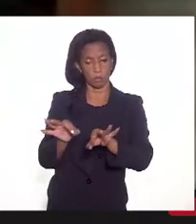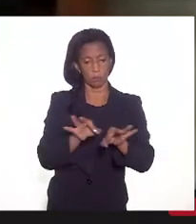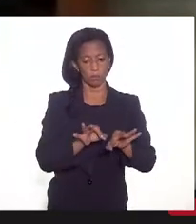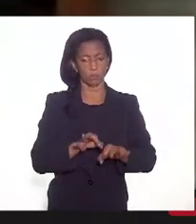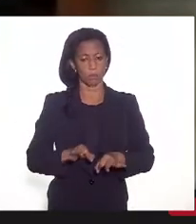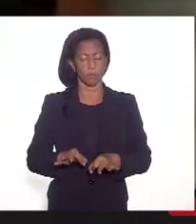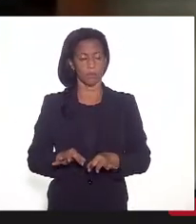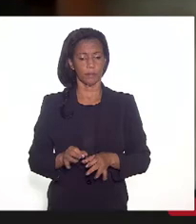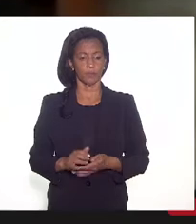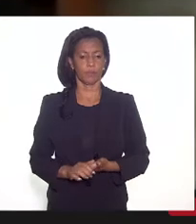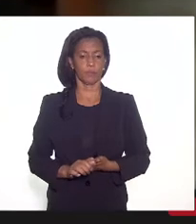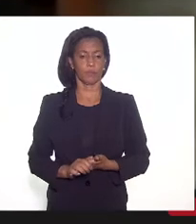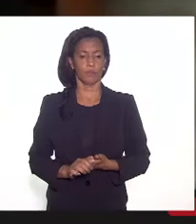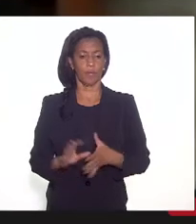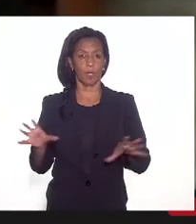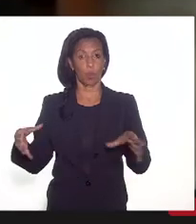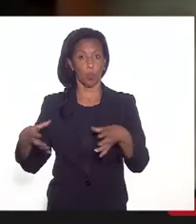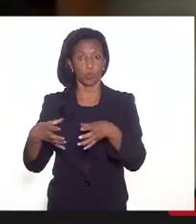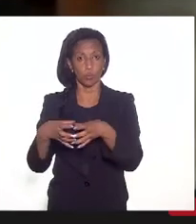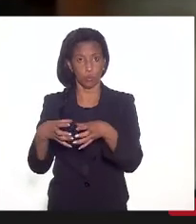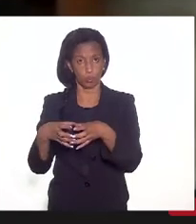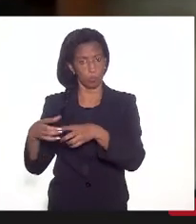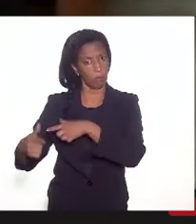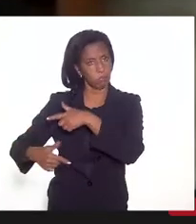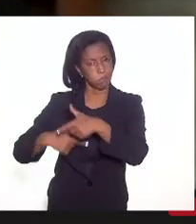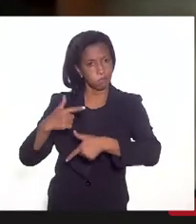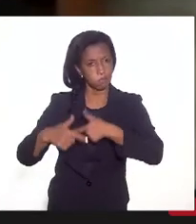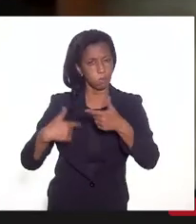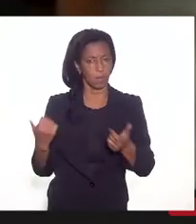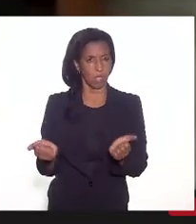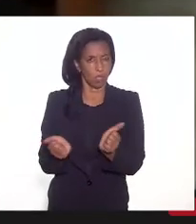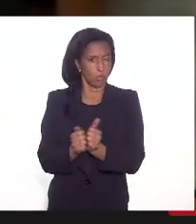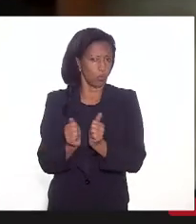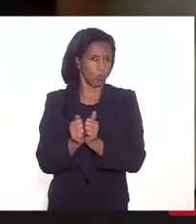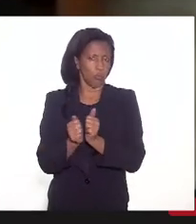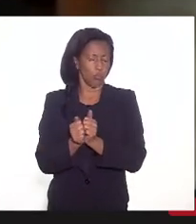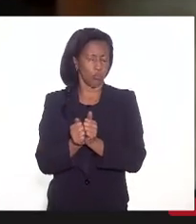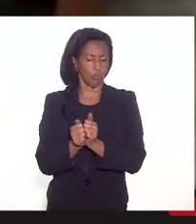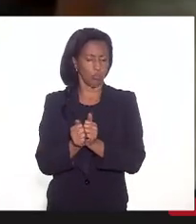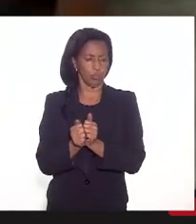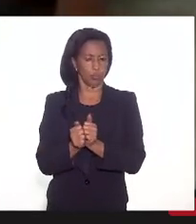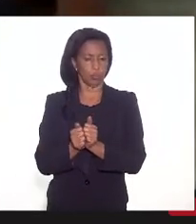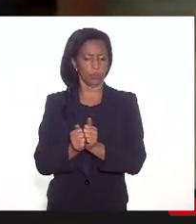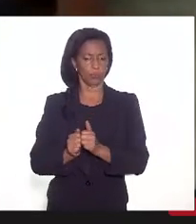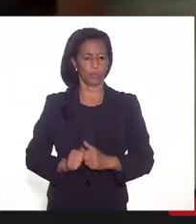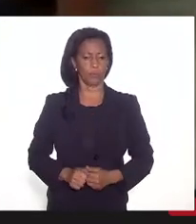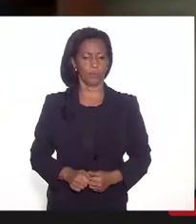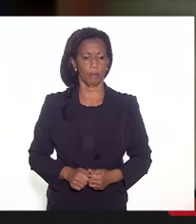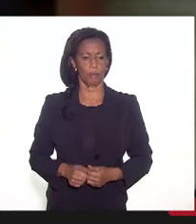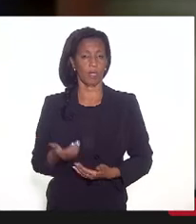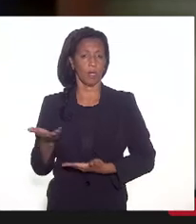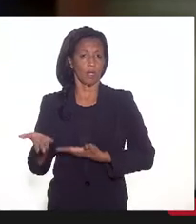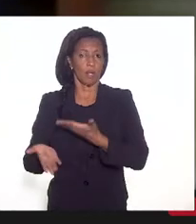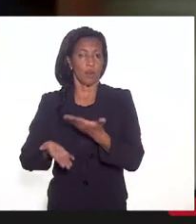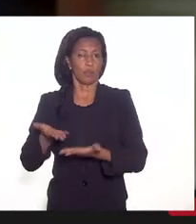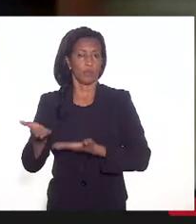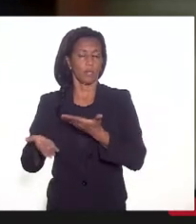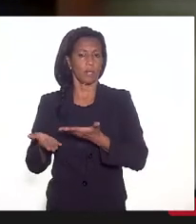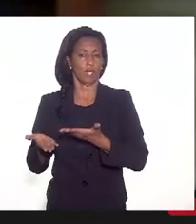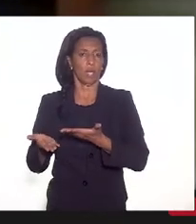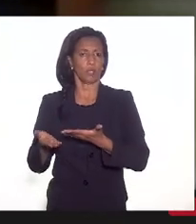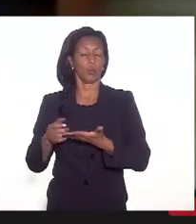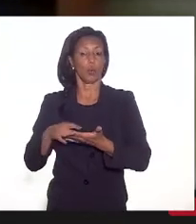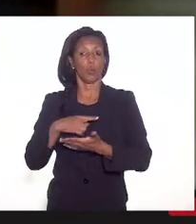plano em conjunto, porque não se trata de um plano do Poder